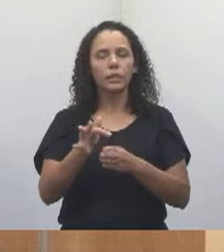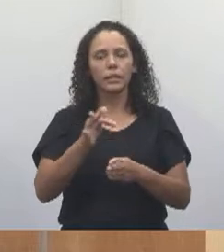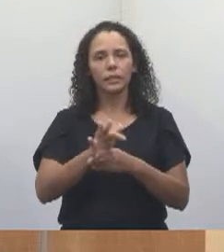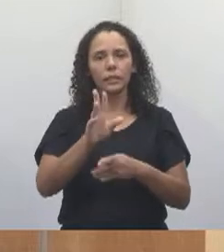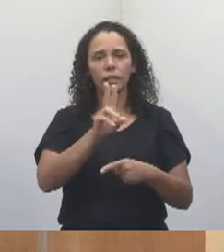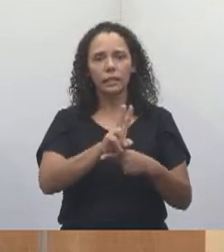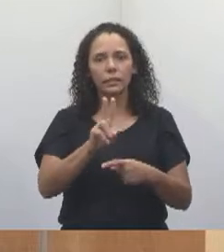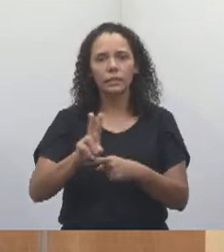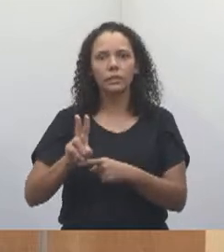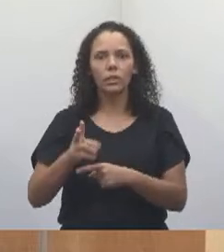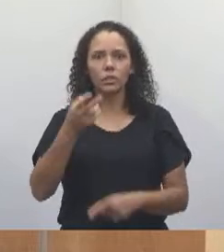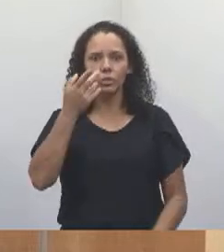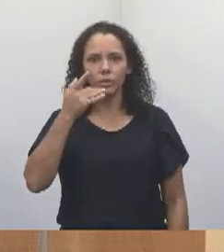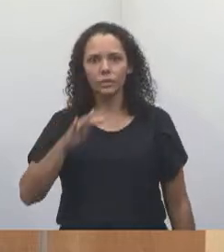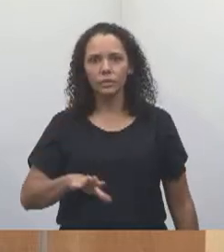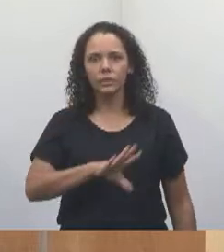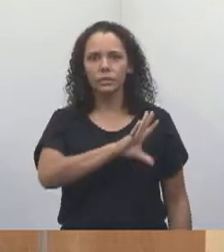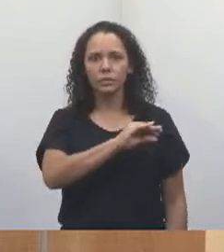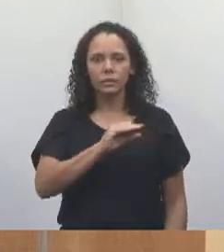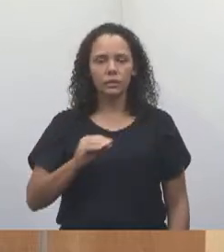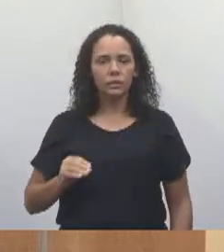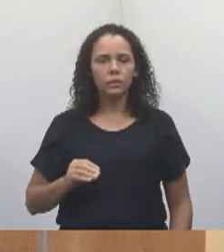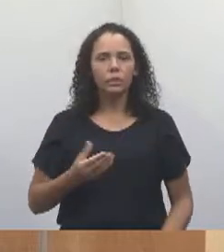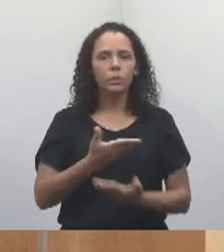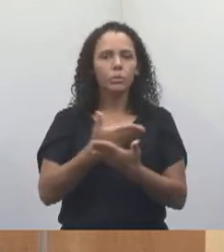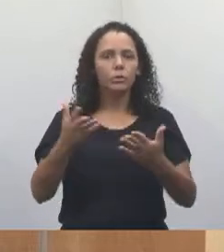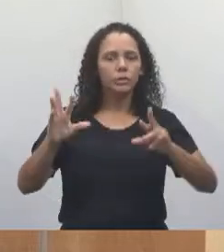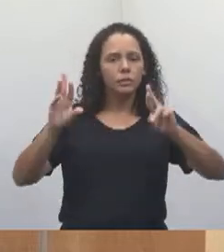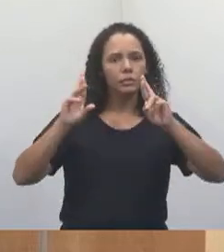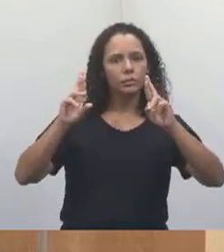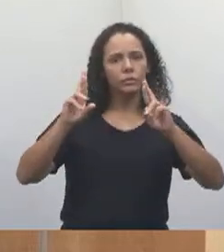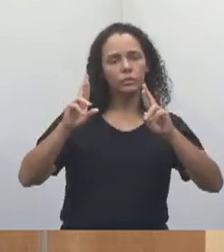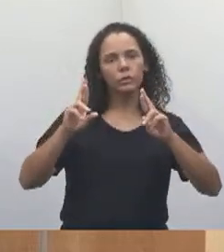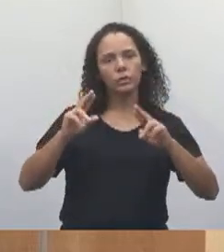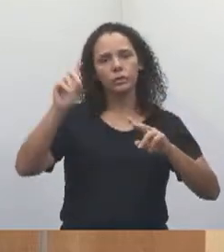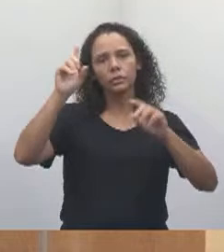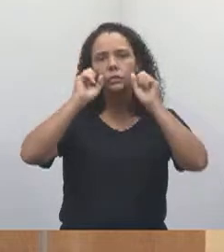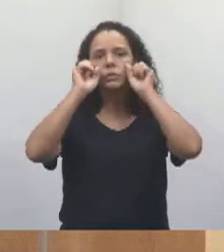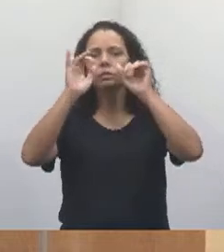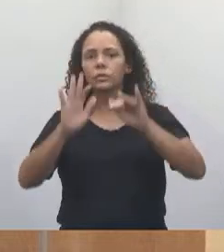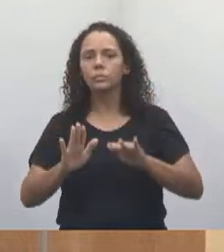e adolescentes. Então, sucesso para vocês cinco, que Deus os abençoe.